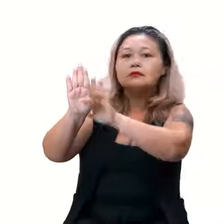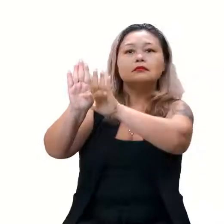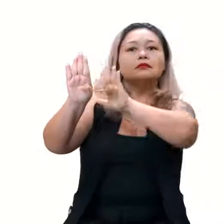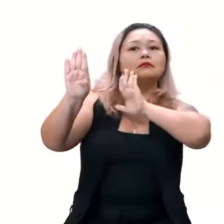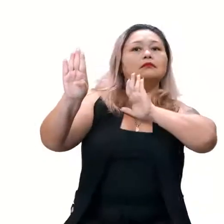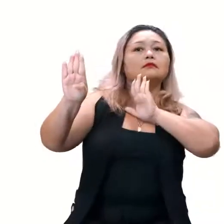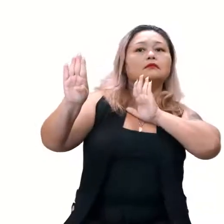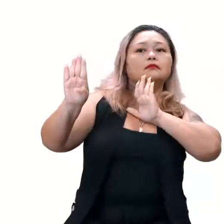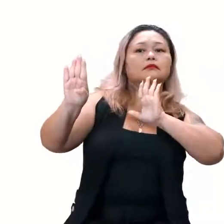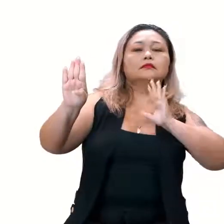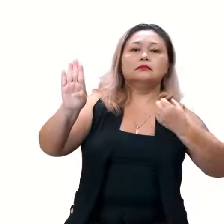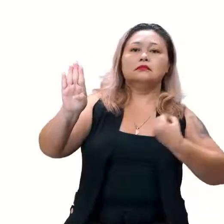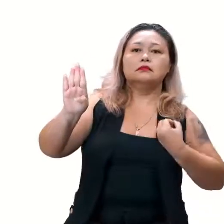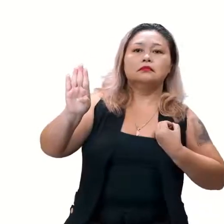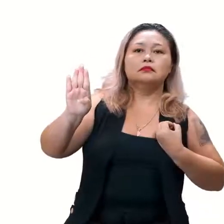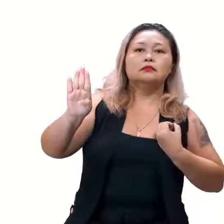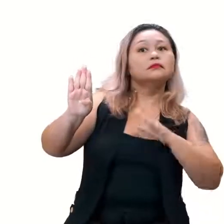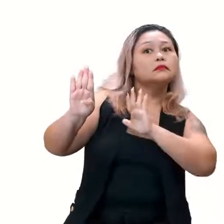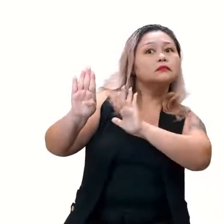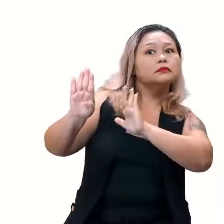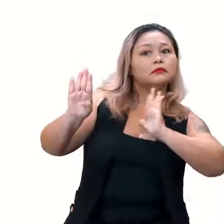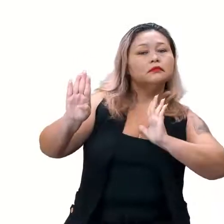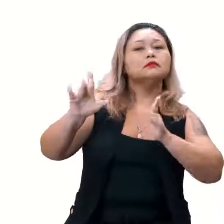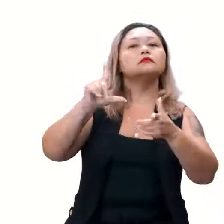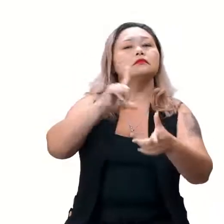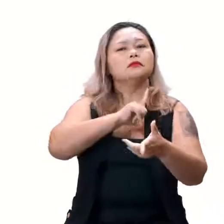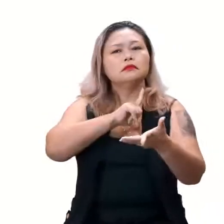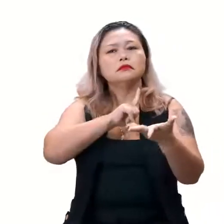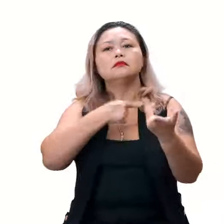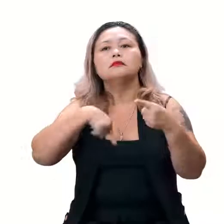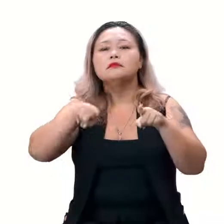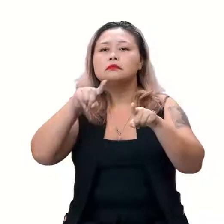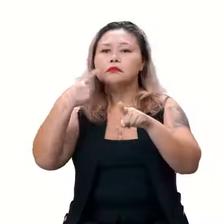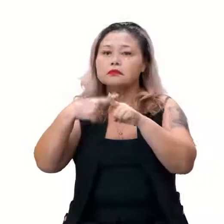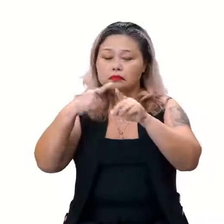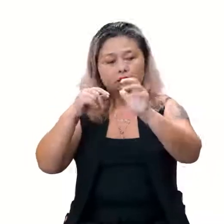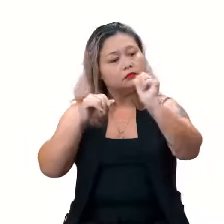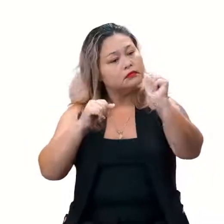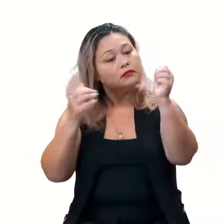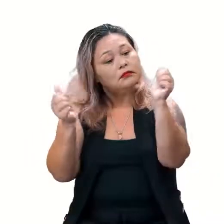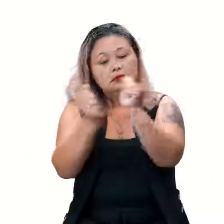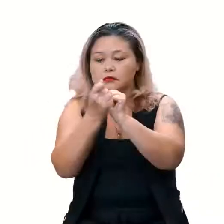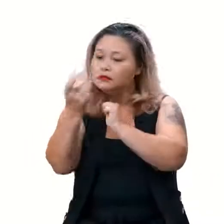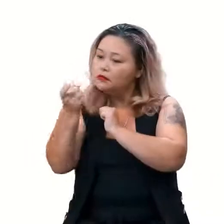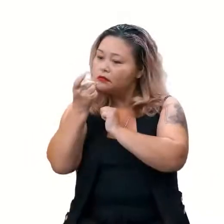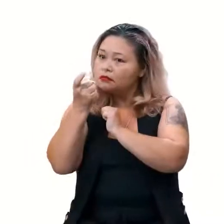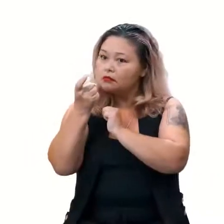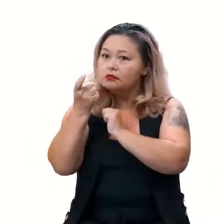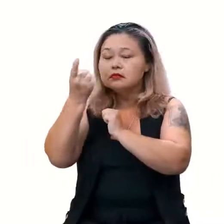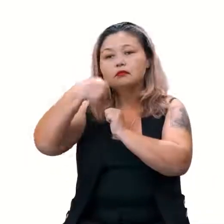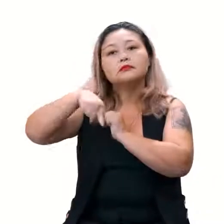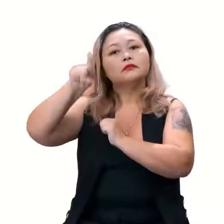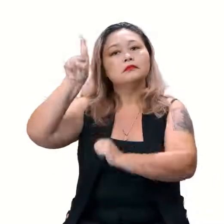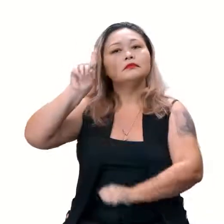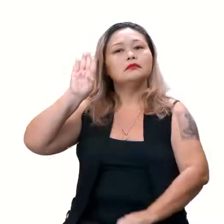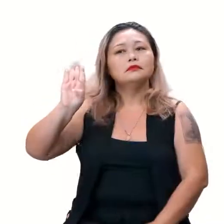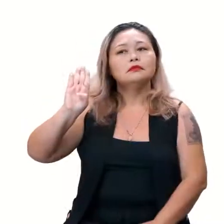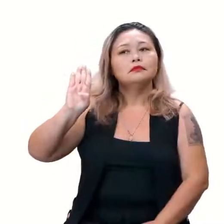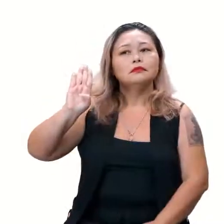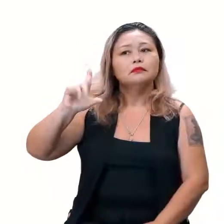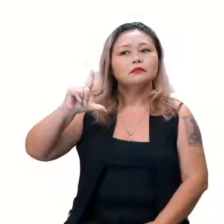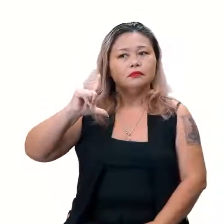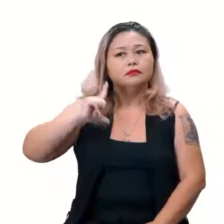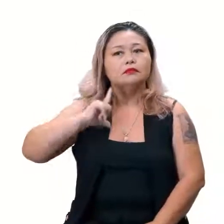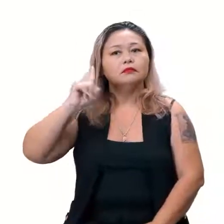independente. Ah, isso vai fazer muita diferença porque esse a é quem acompanha o x, né? E aqui é quem está o detalhe, ele já